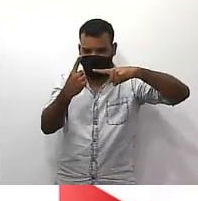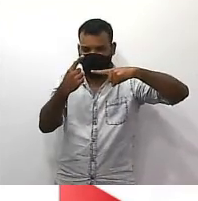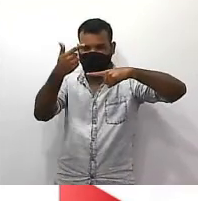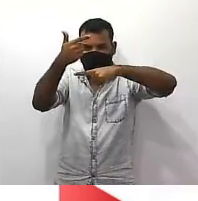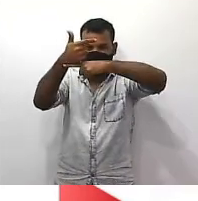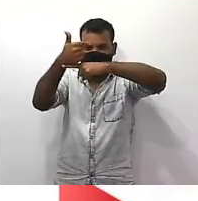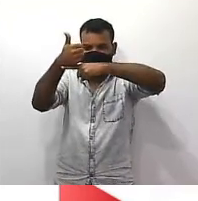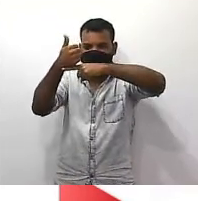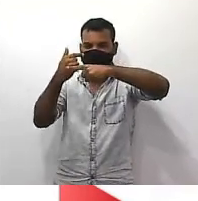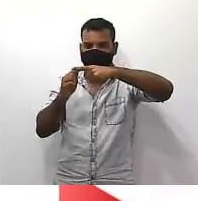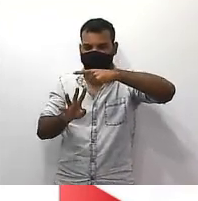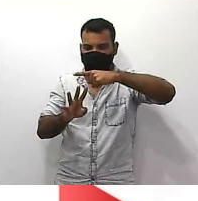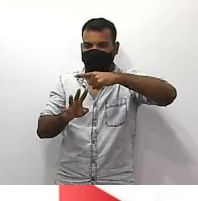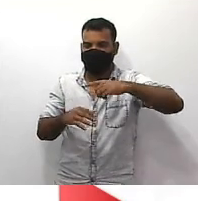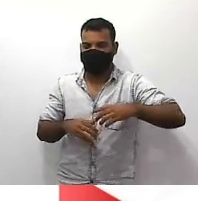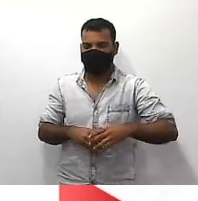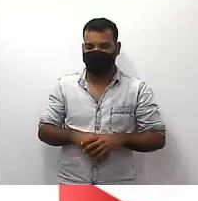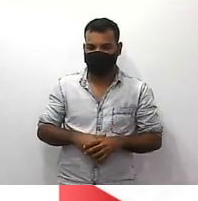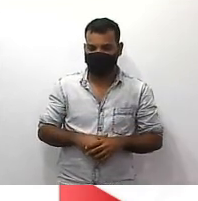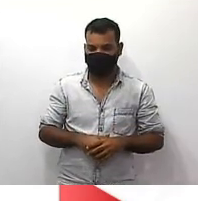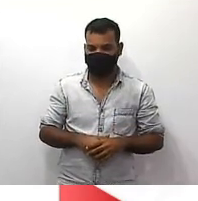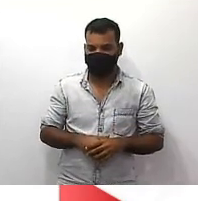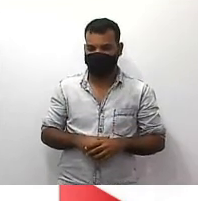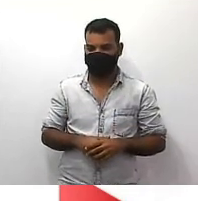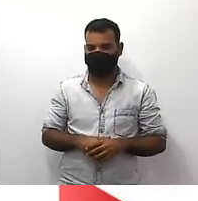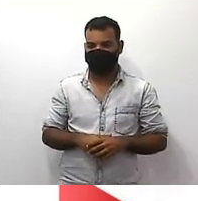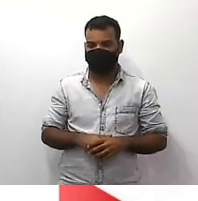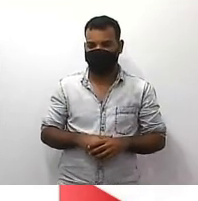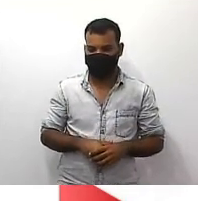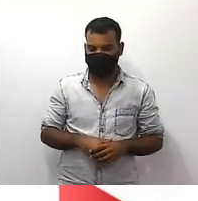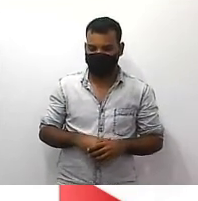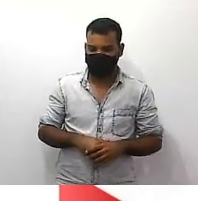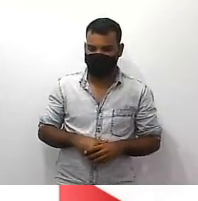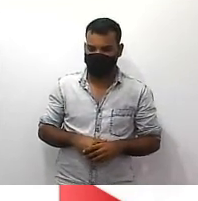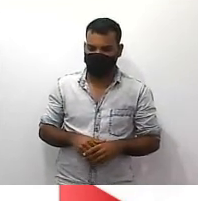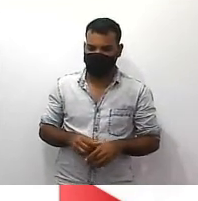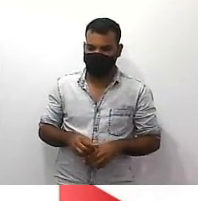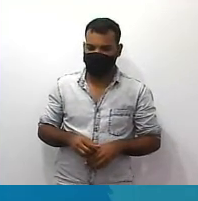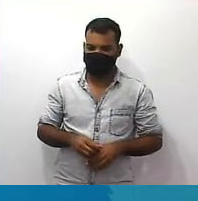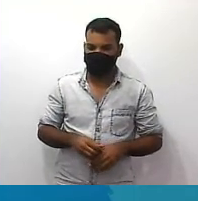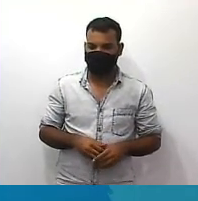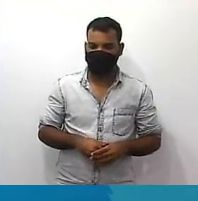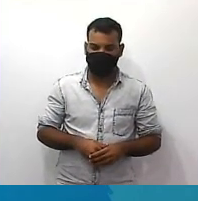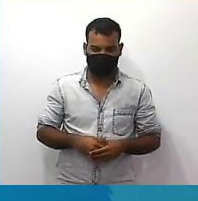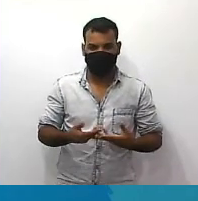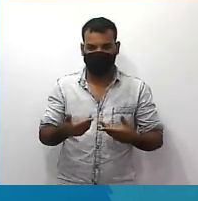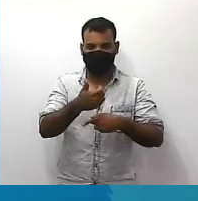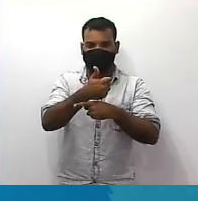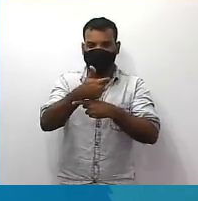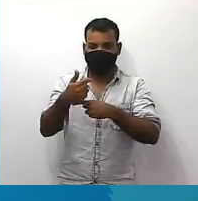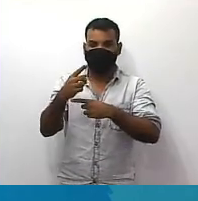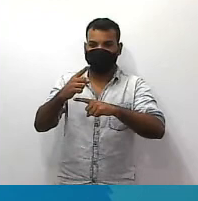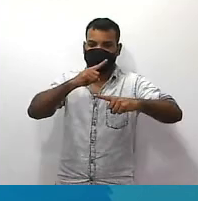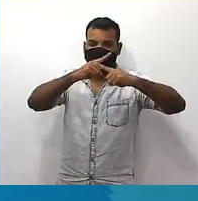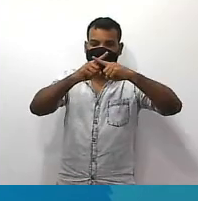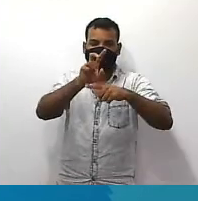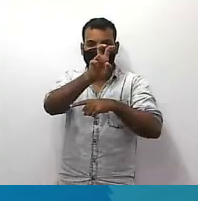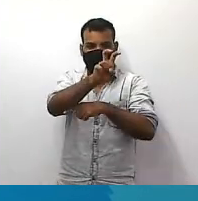numerador 21 e sobre 4 vamos lá 12 vezes 21 sobre 4 vai dar 552